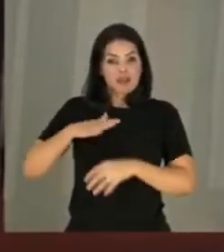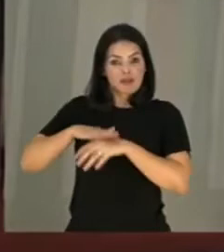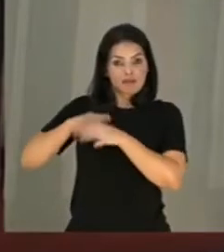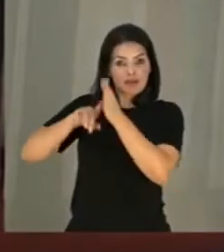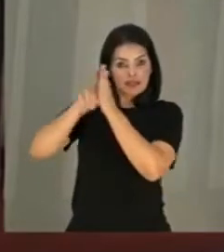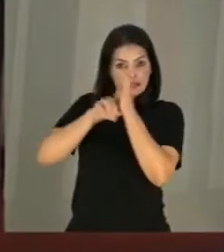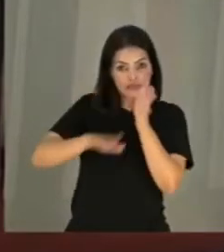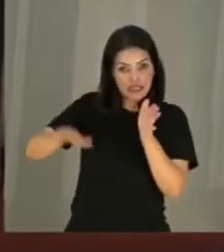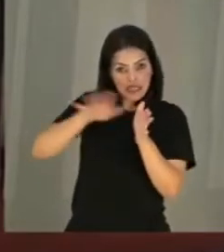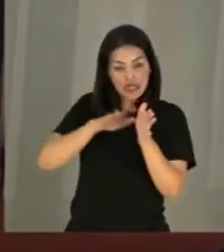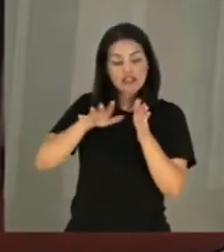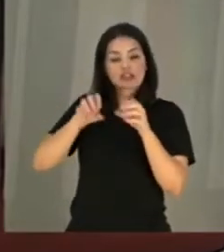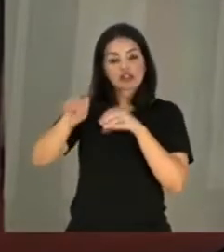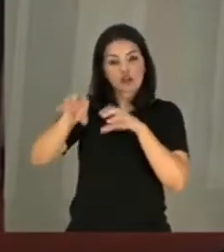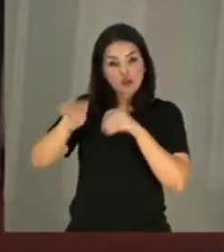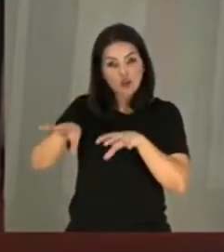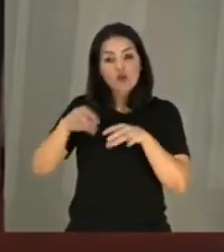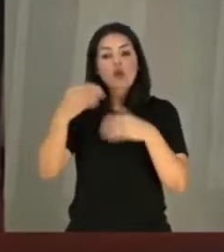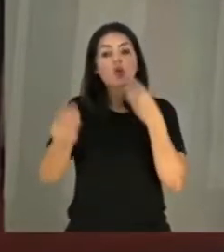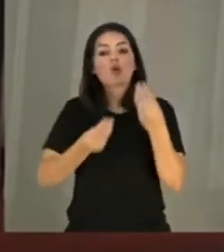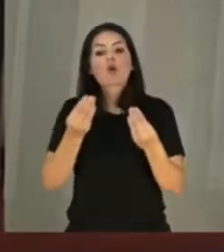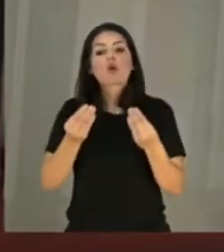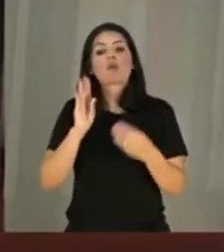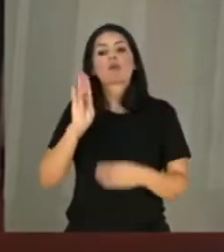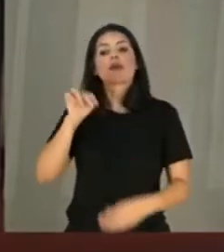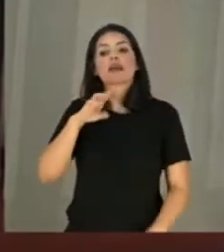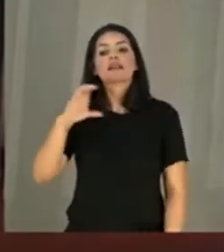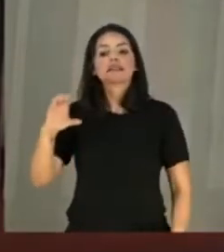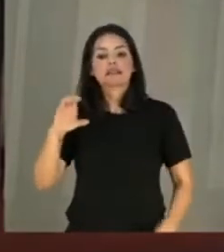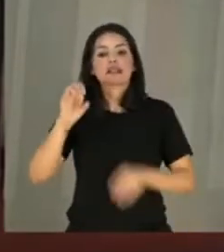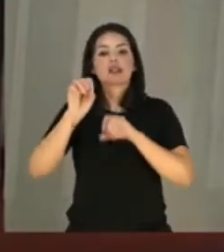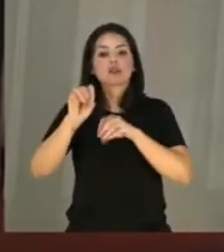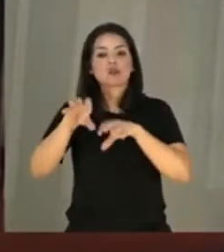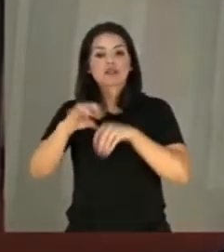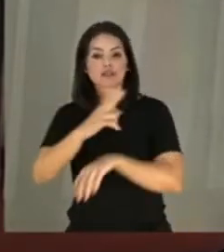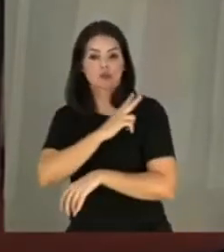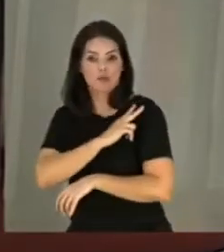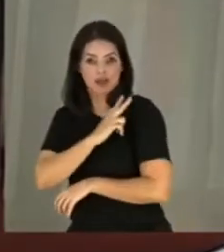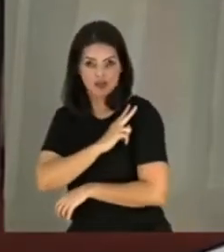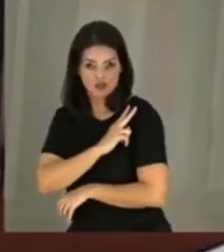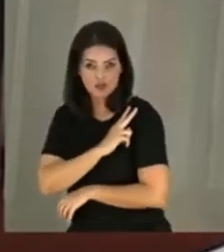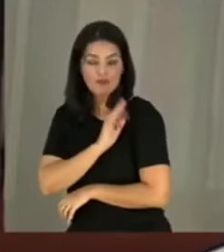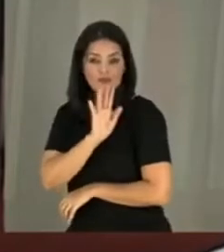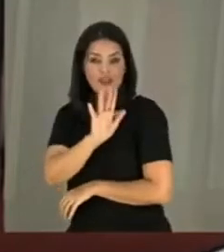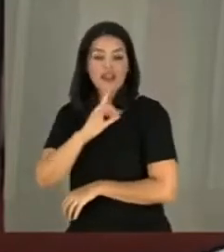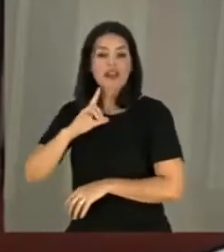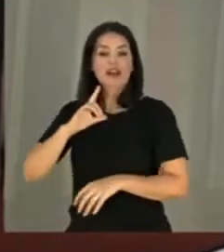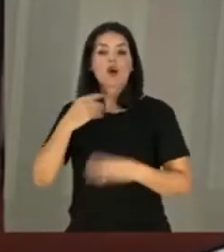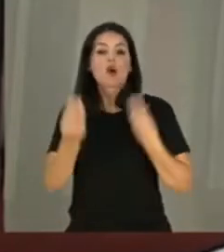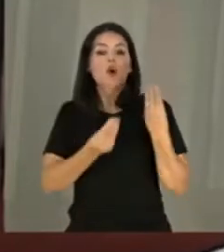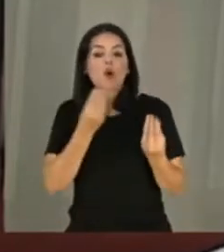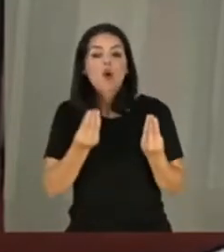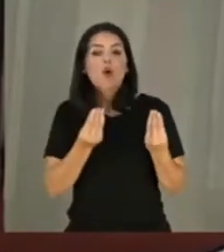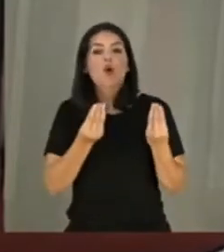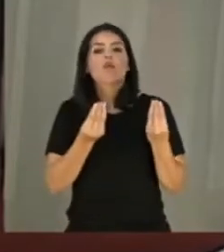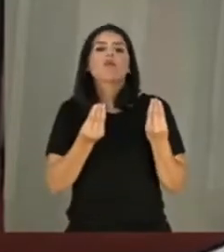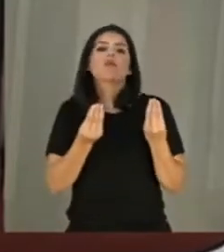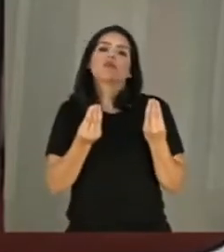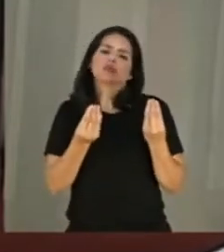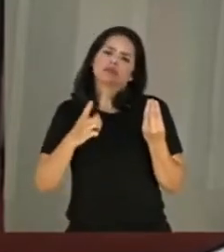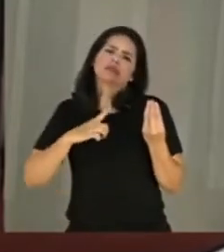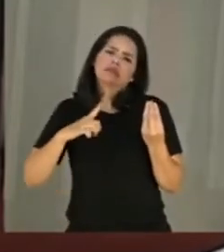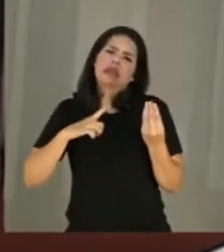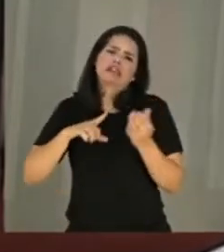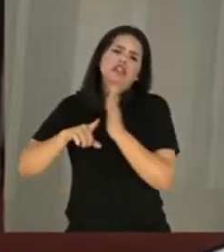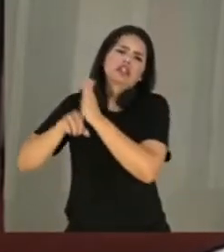movimentações que deram corpo ao que chamamos por BNCC do ensino médio. Aliás, essa mesma dinâmica, como diferentes pesquisas têm